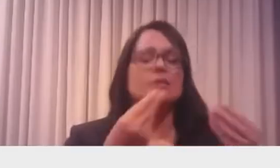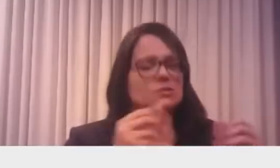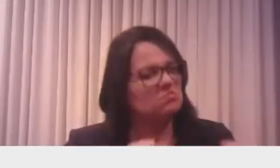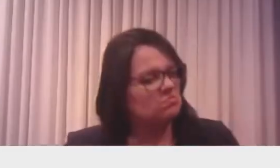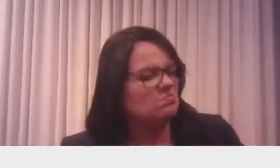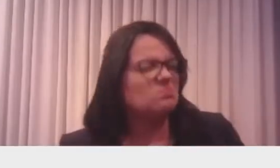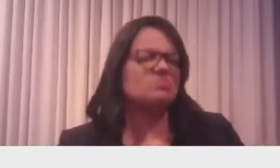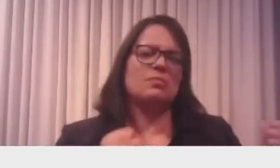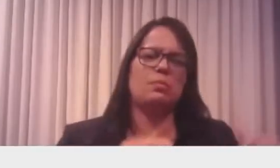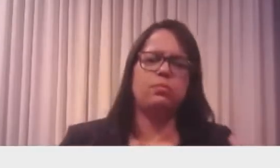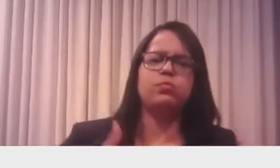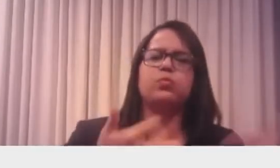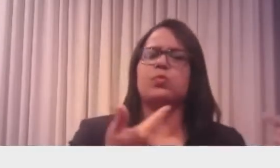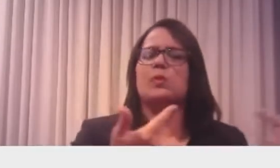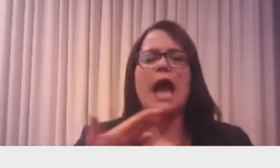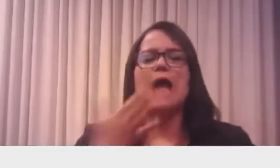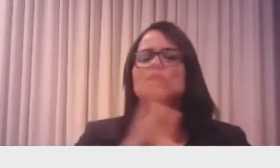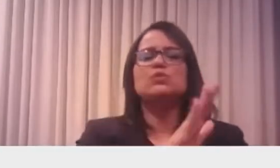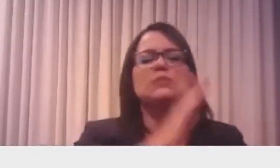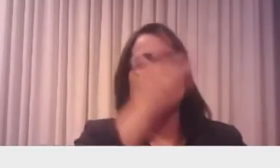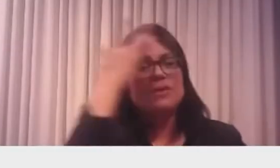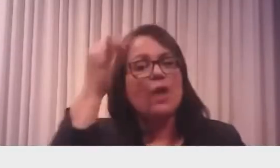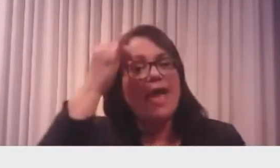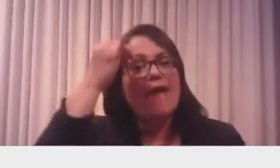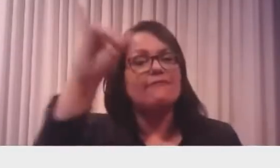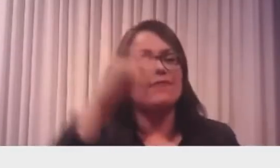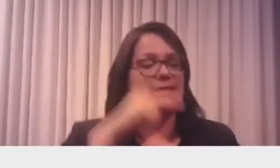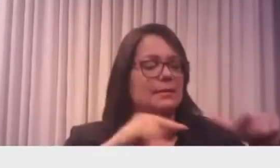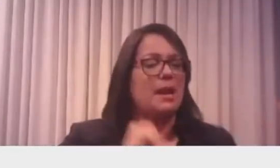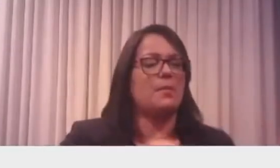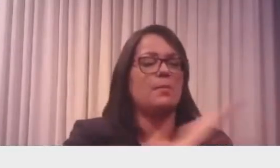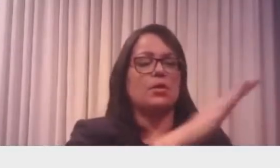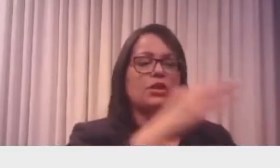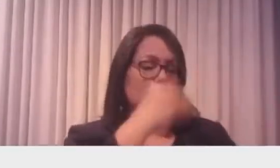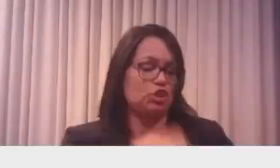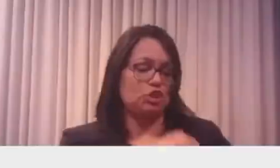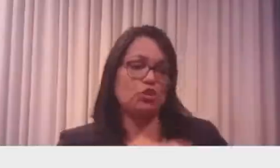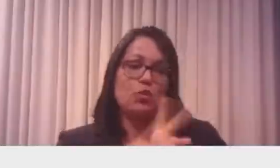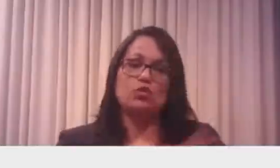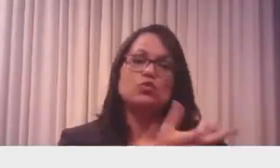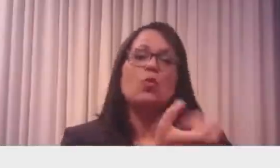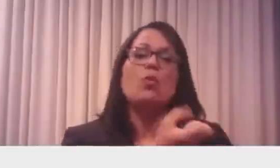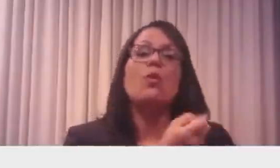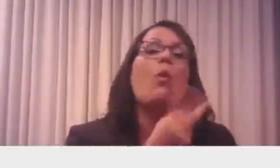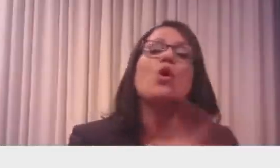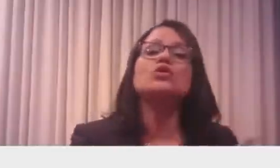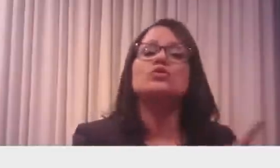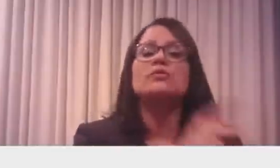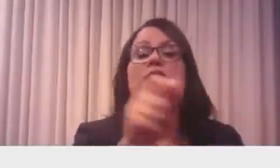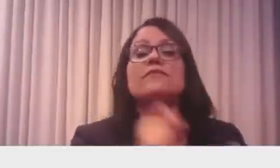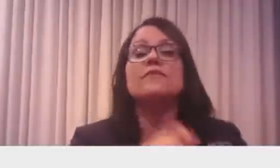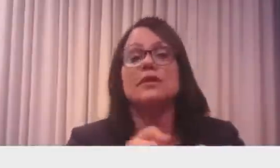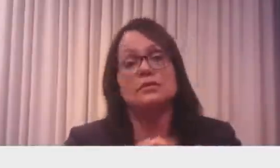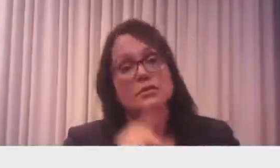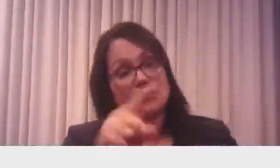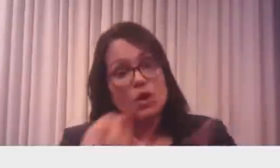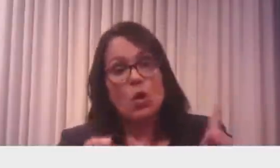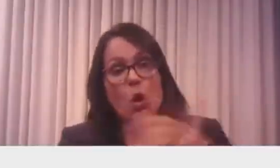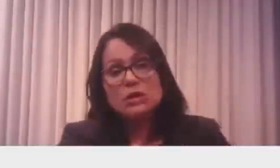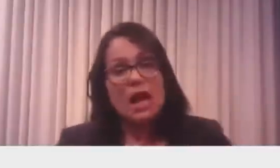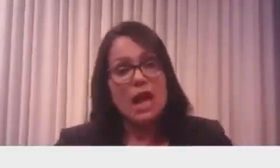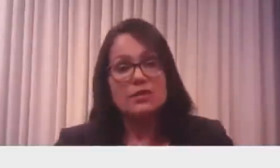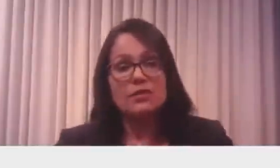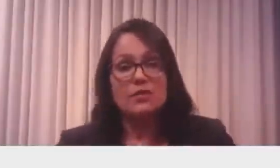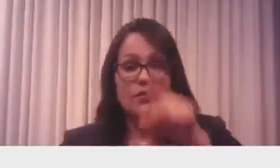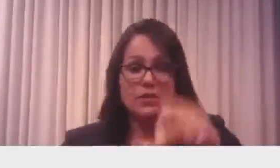pessoas não perdessem a renda em 2020? Vocês fizeram tudo ao contrário. Quando vocês apoiaram a política do fique